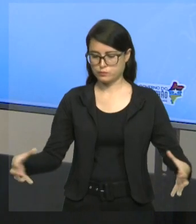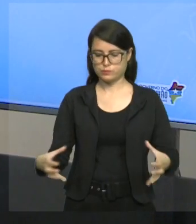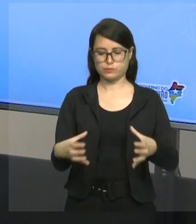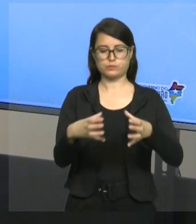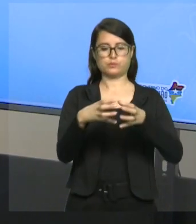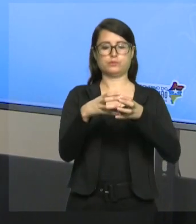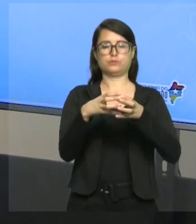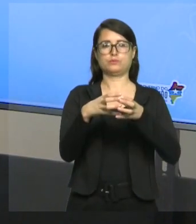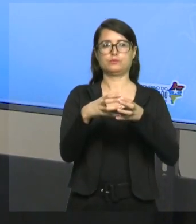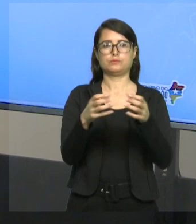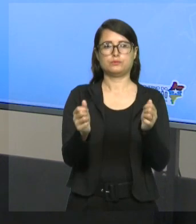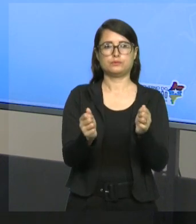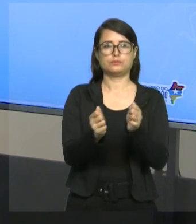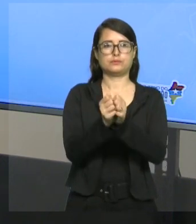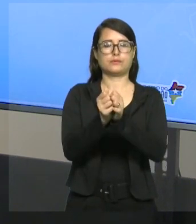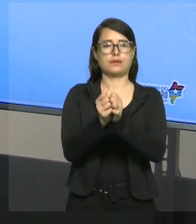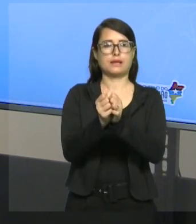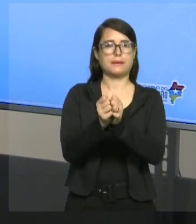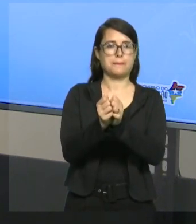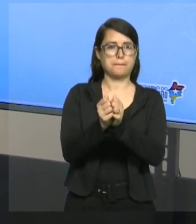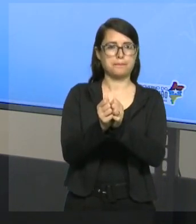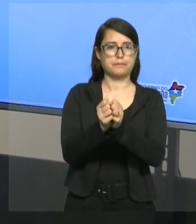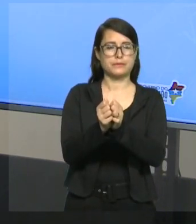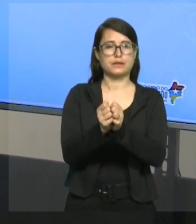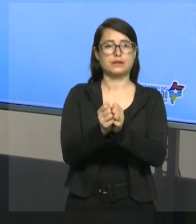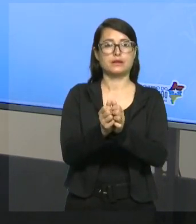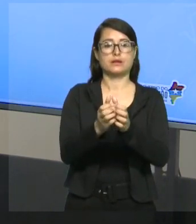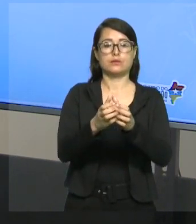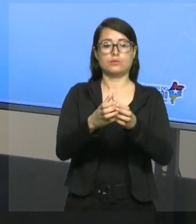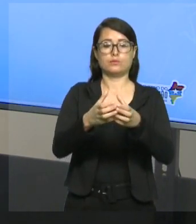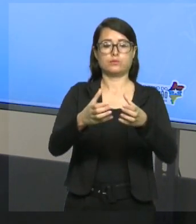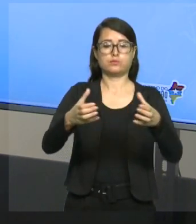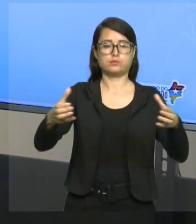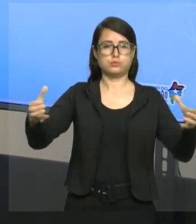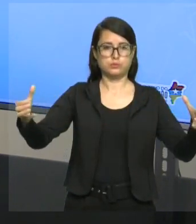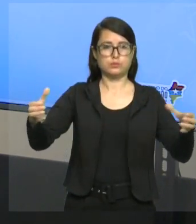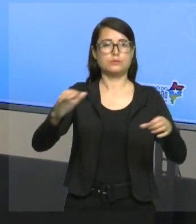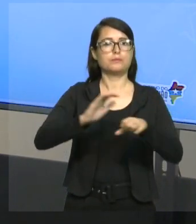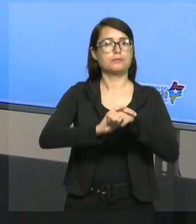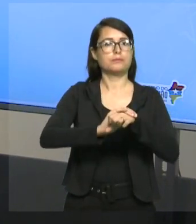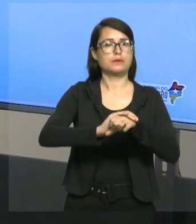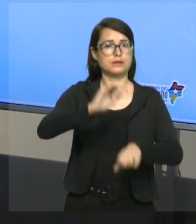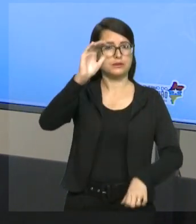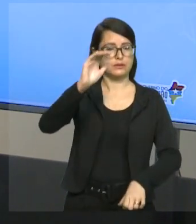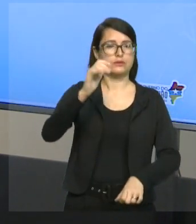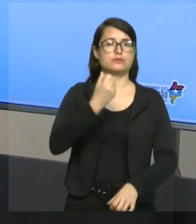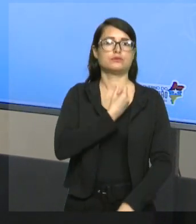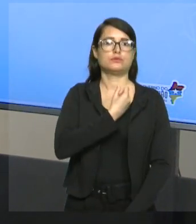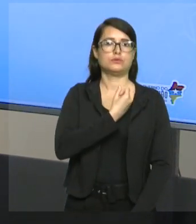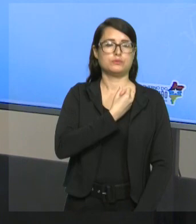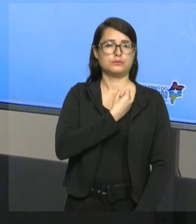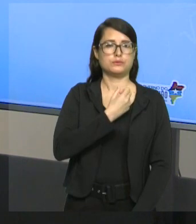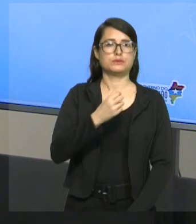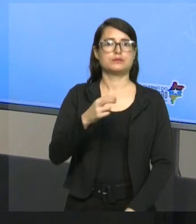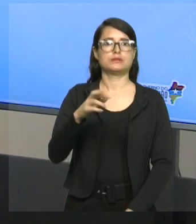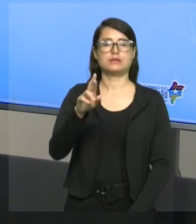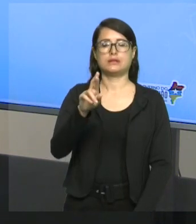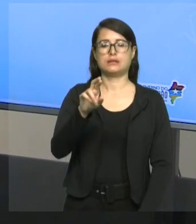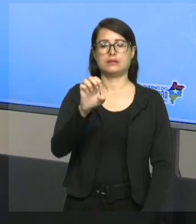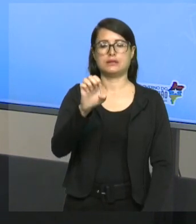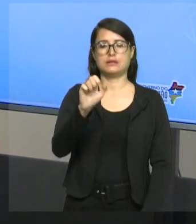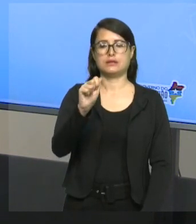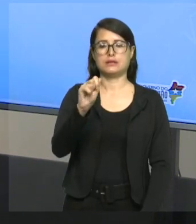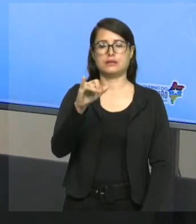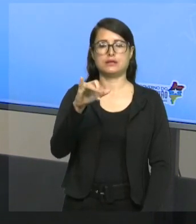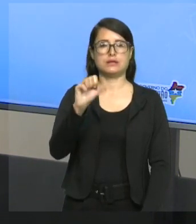conjuntos, eu vou criar um conjunto maior, que é o conjunto dos números reais, representado pela letra R com